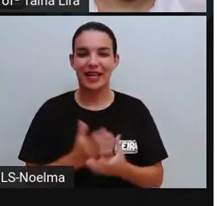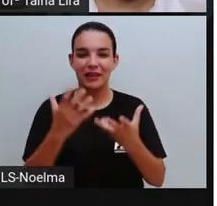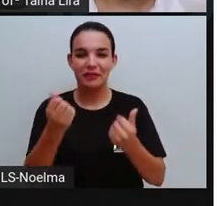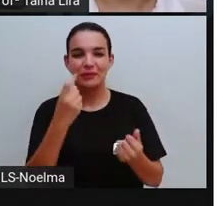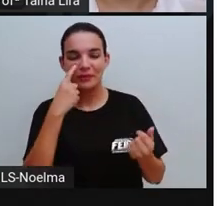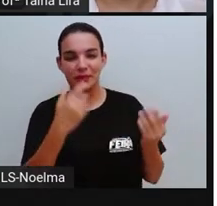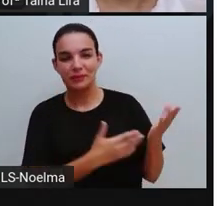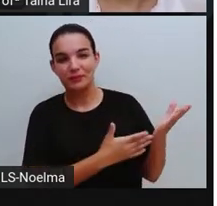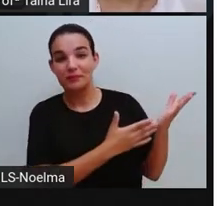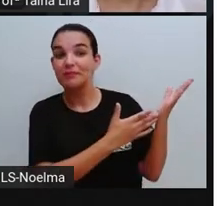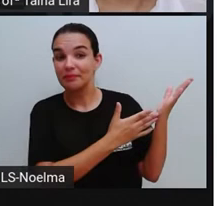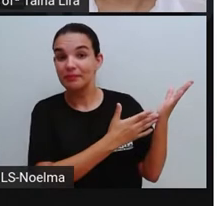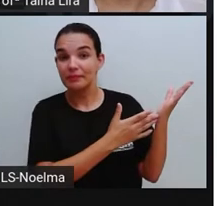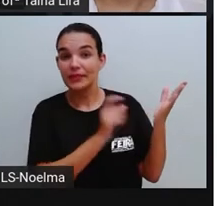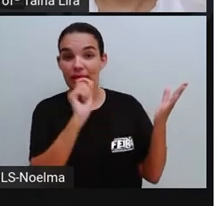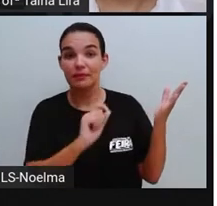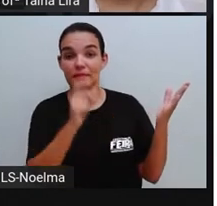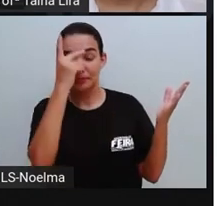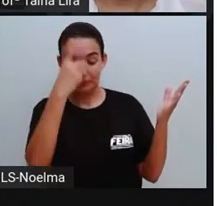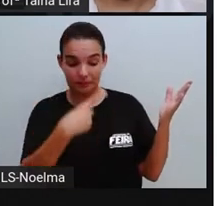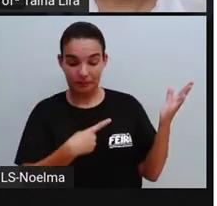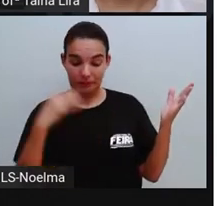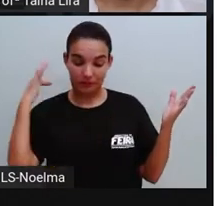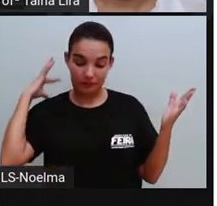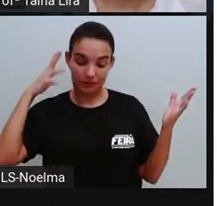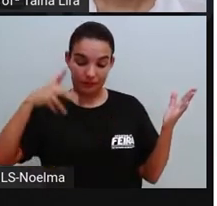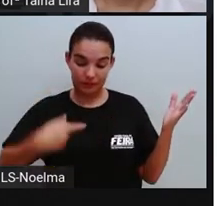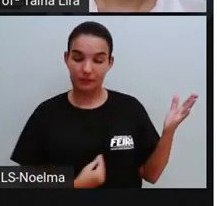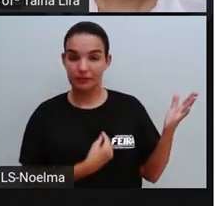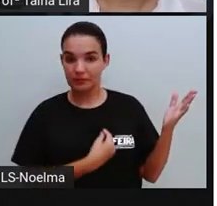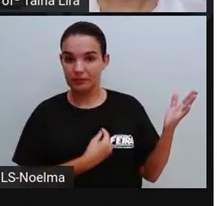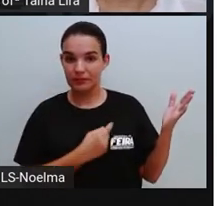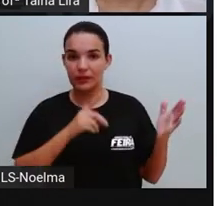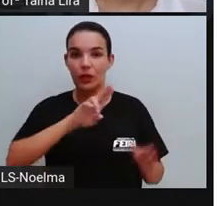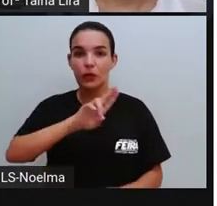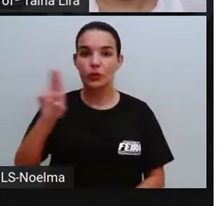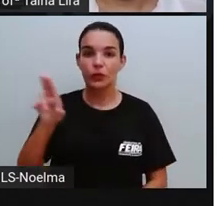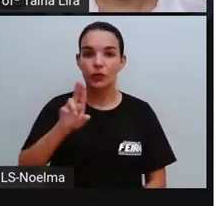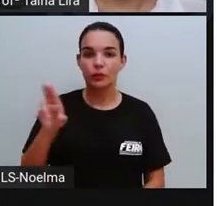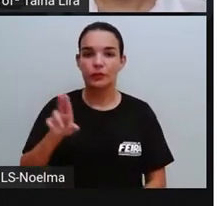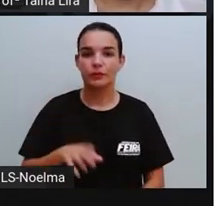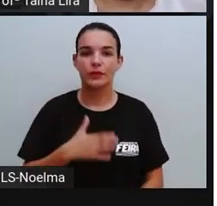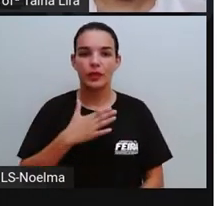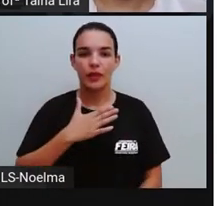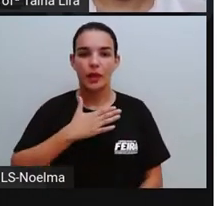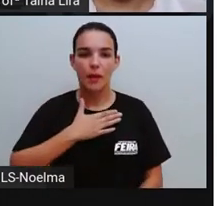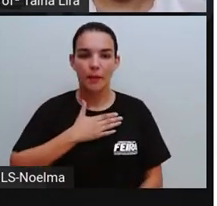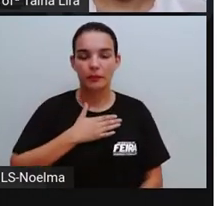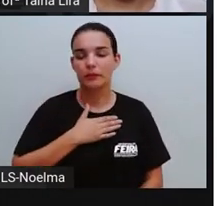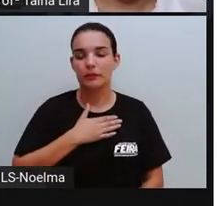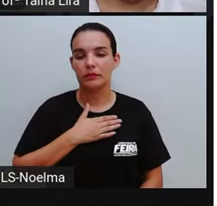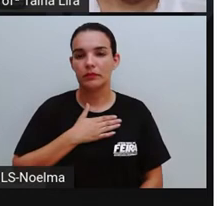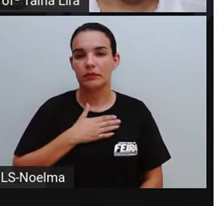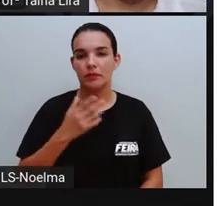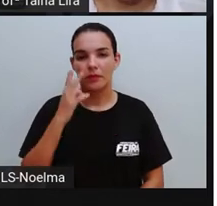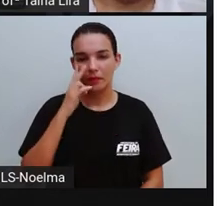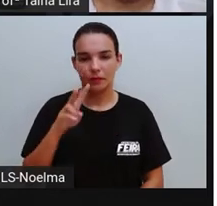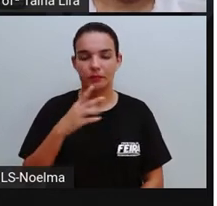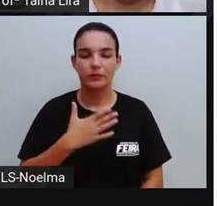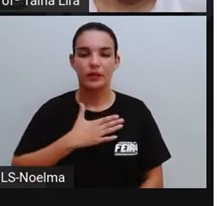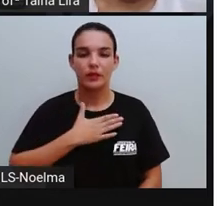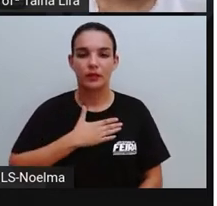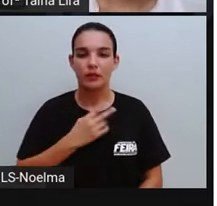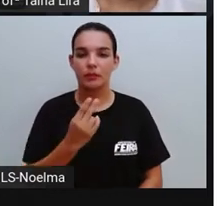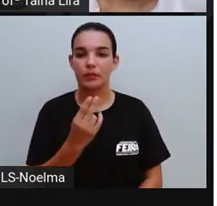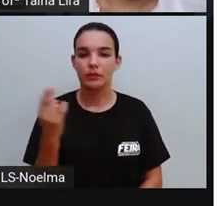ver aqui. Então, é a autobiografia de João Pedro de Paulo Cruz. Vamos ouvir aqui, vamos fazer a leitura.